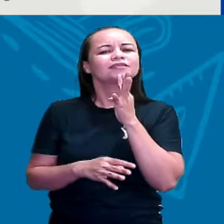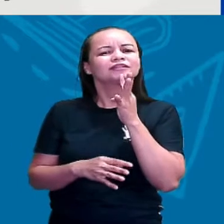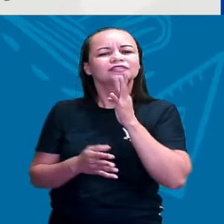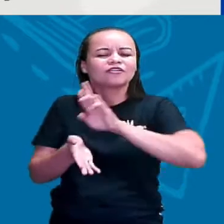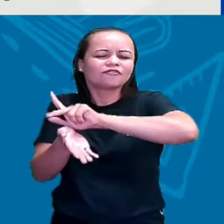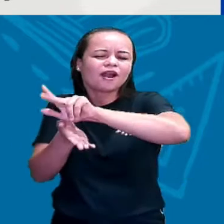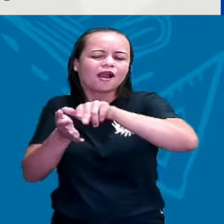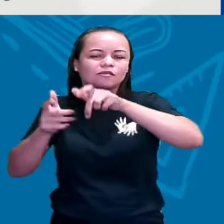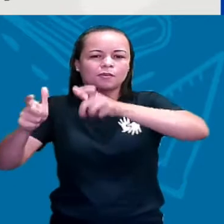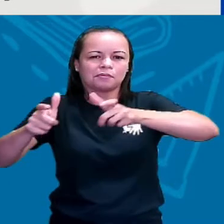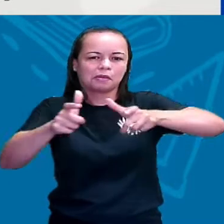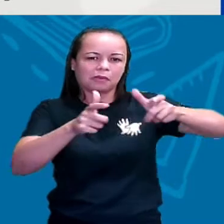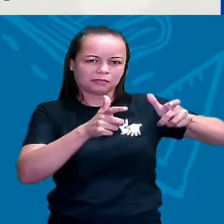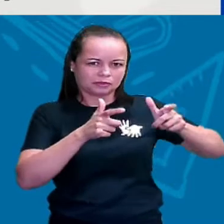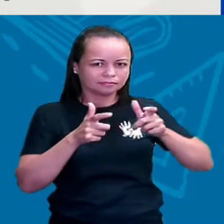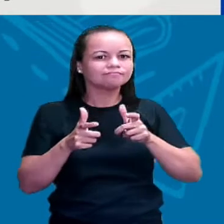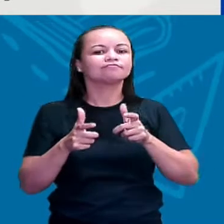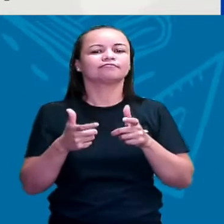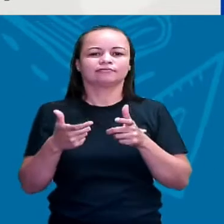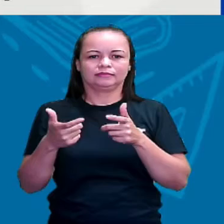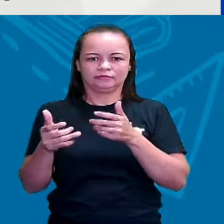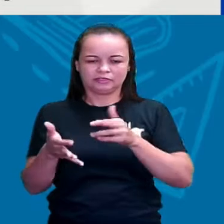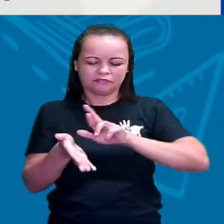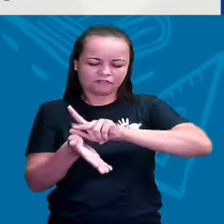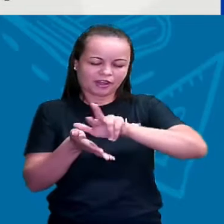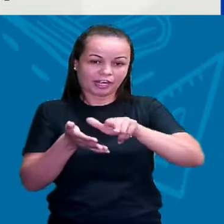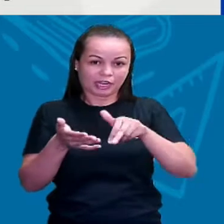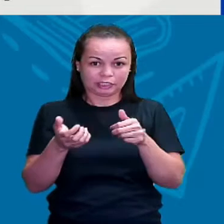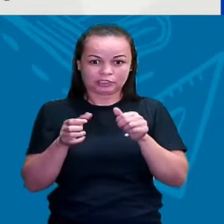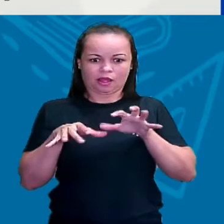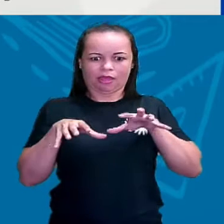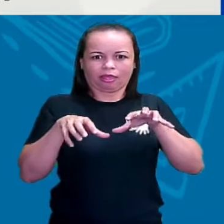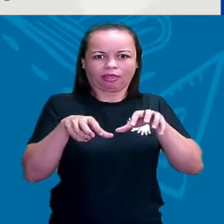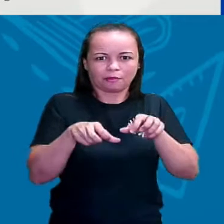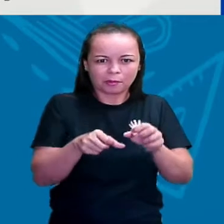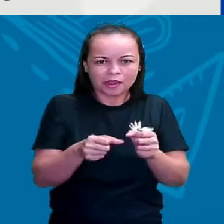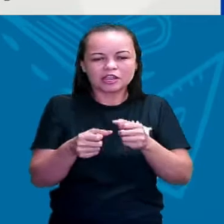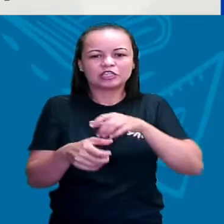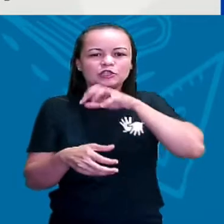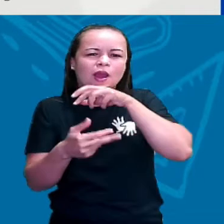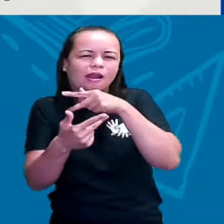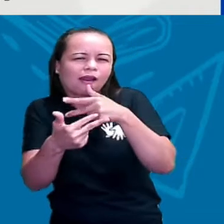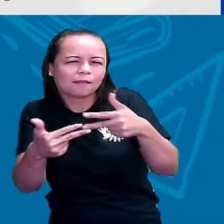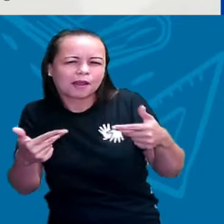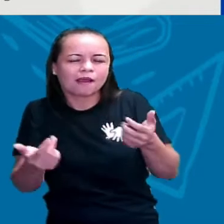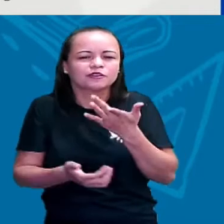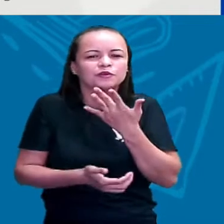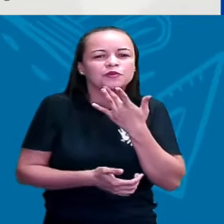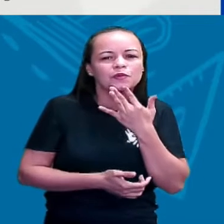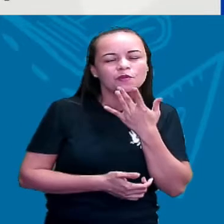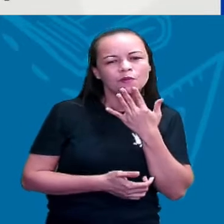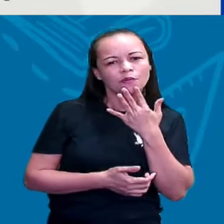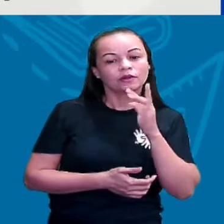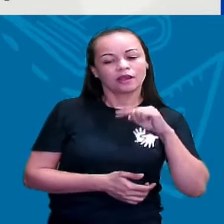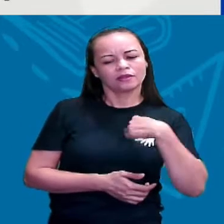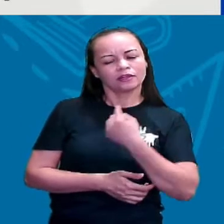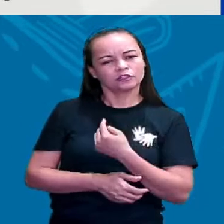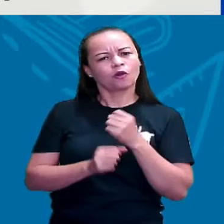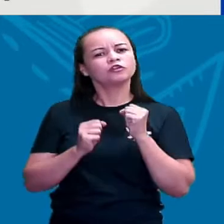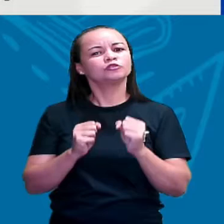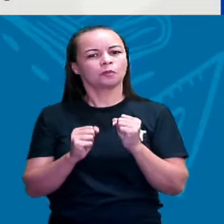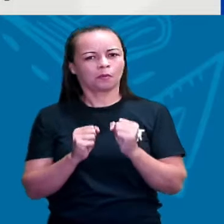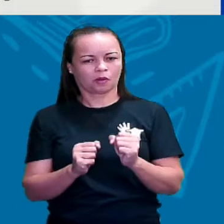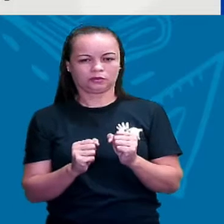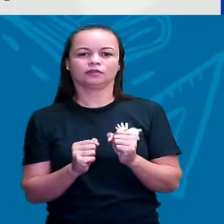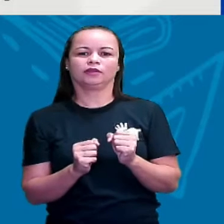lugares, diferentes bichos, cores. A né? A gente pode se divertir